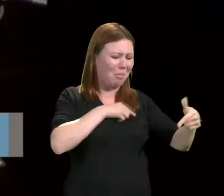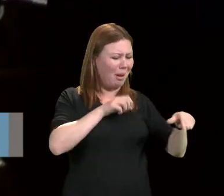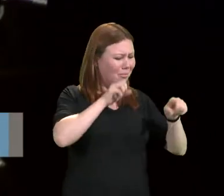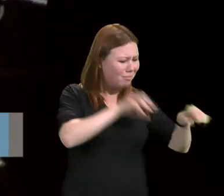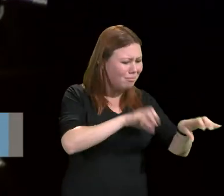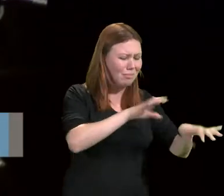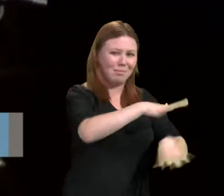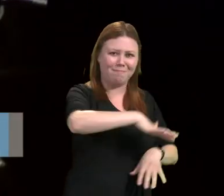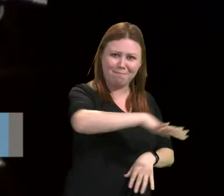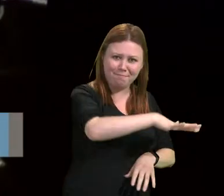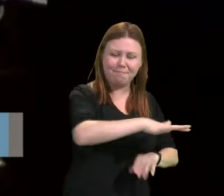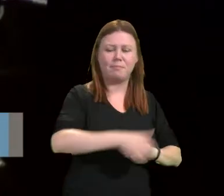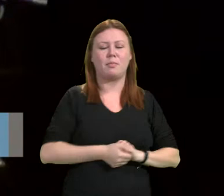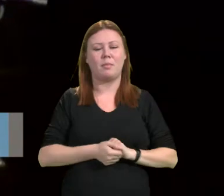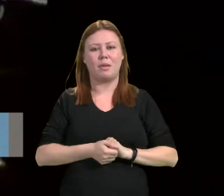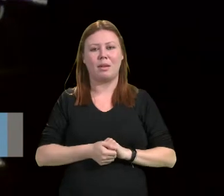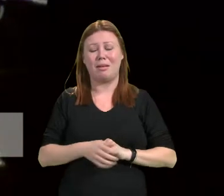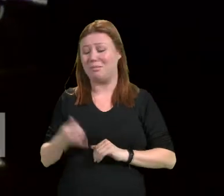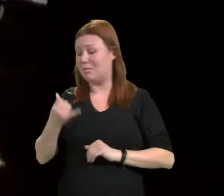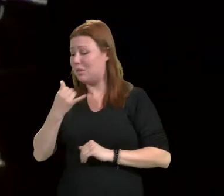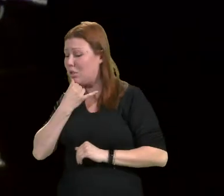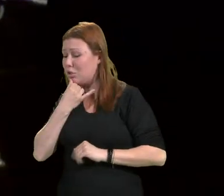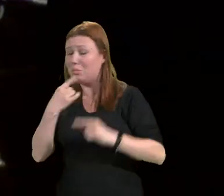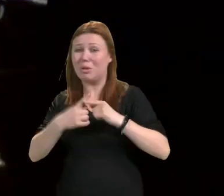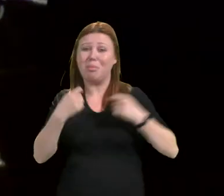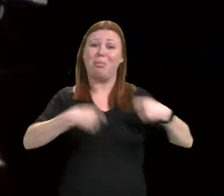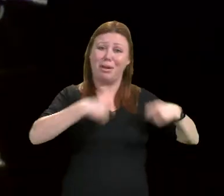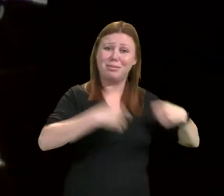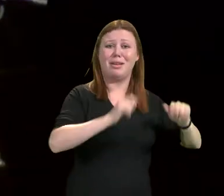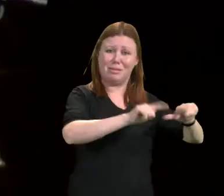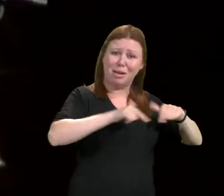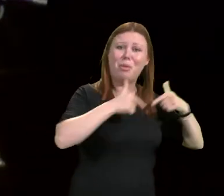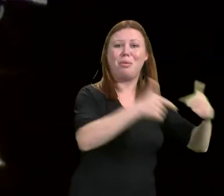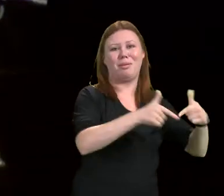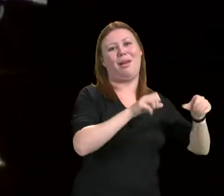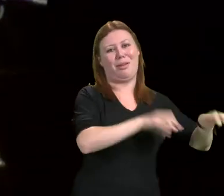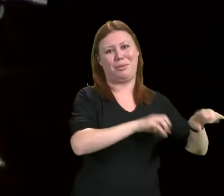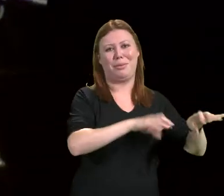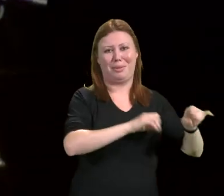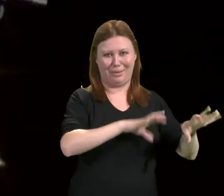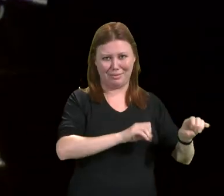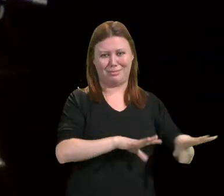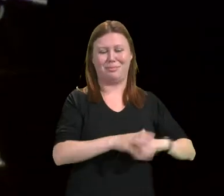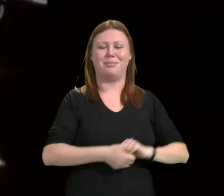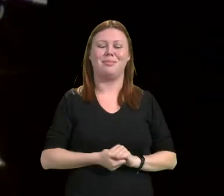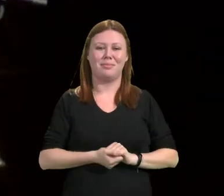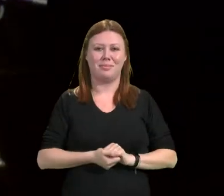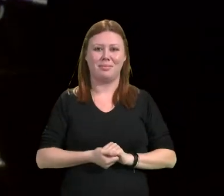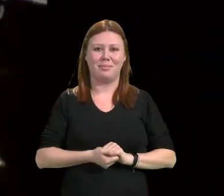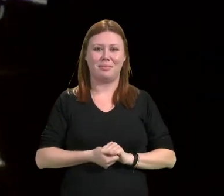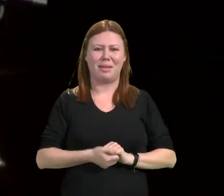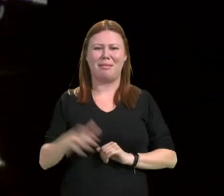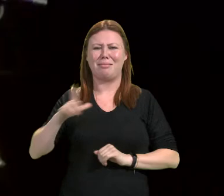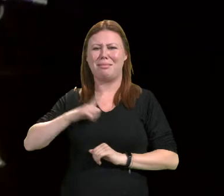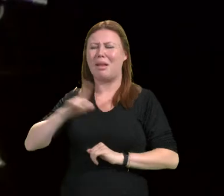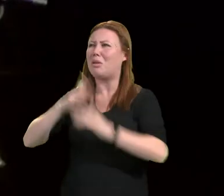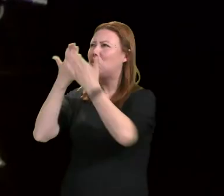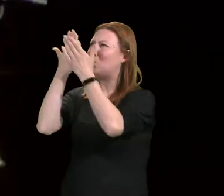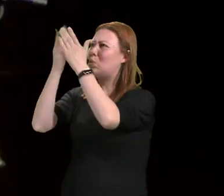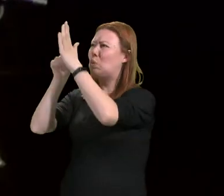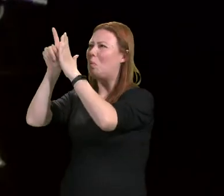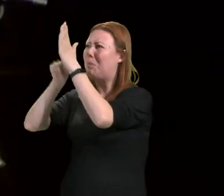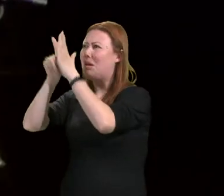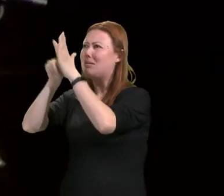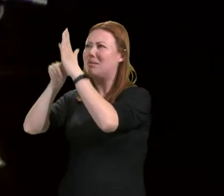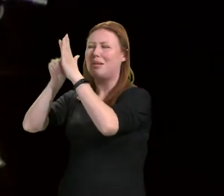é possível. Luto pelo luto e pela luta que substancia o verbo. Tanta ciência, mas